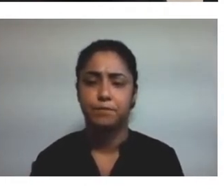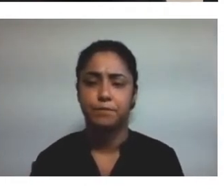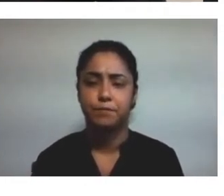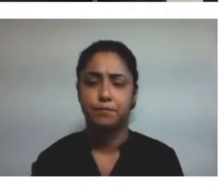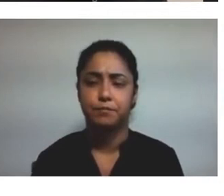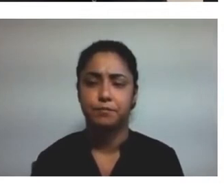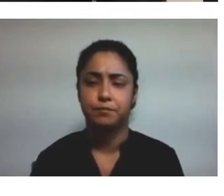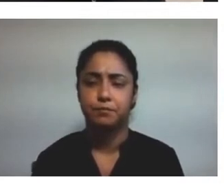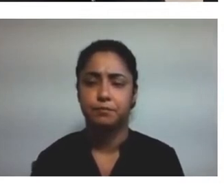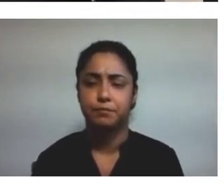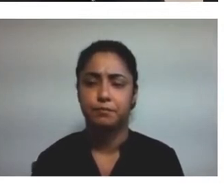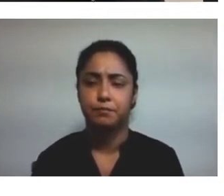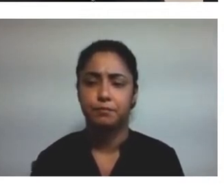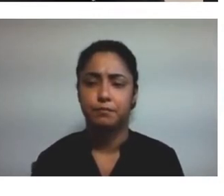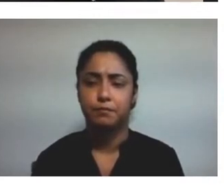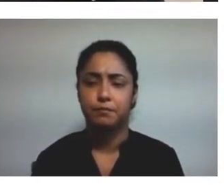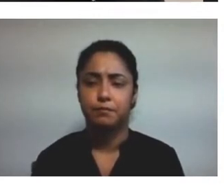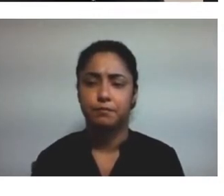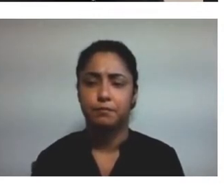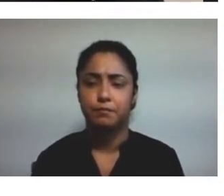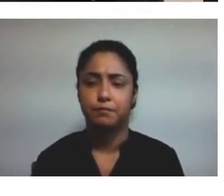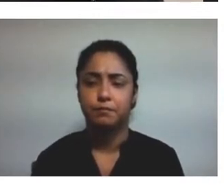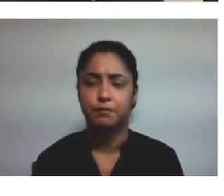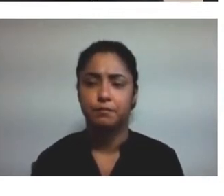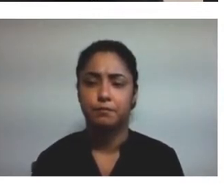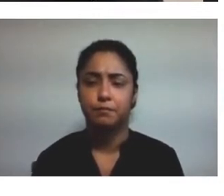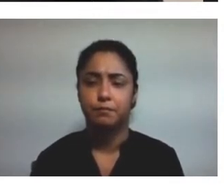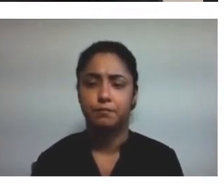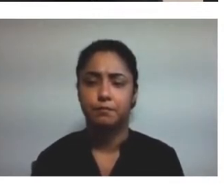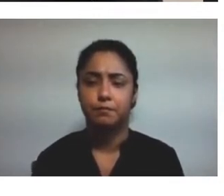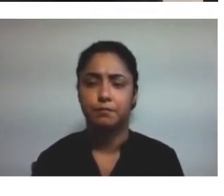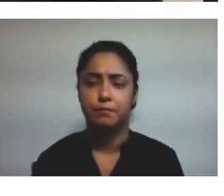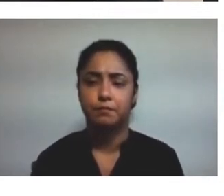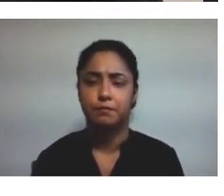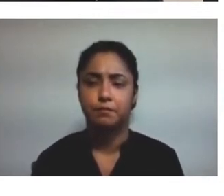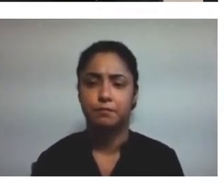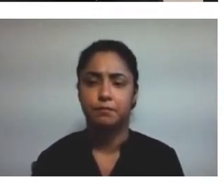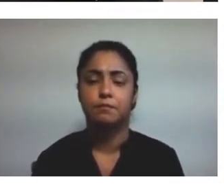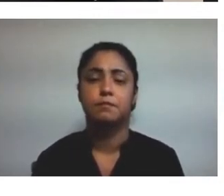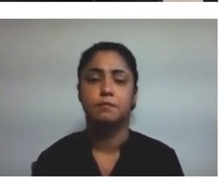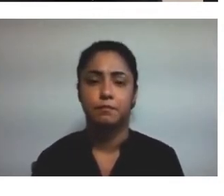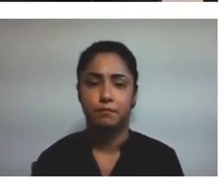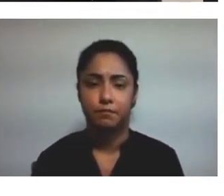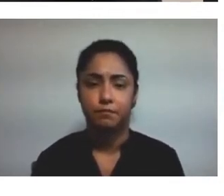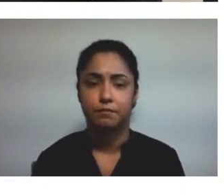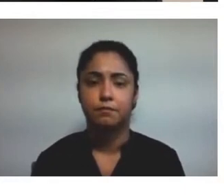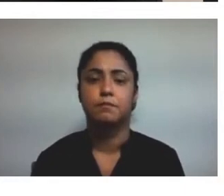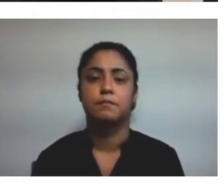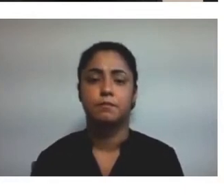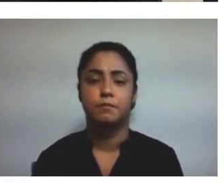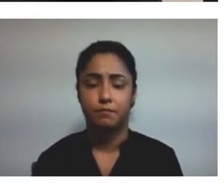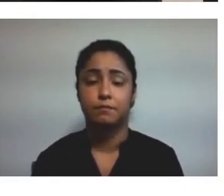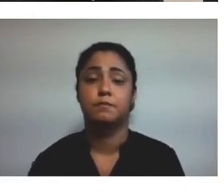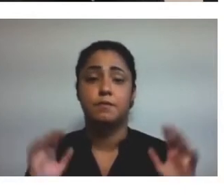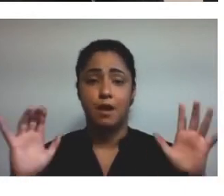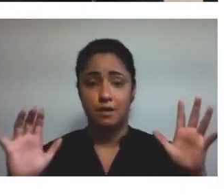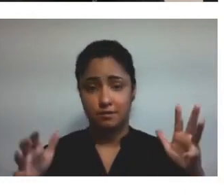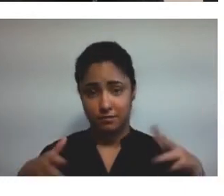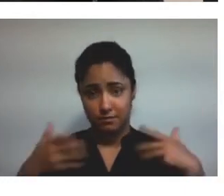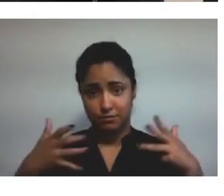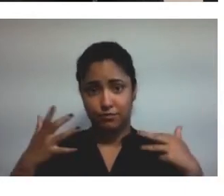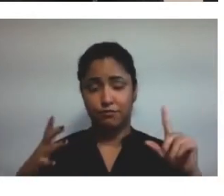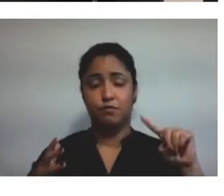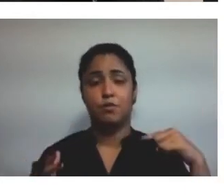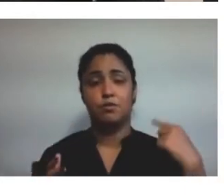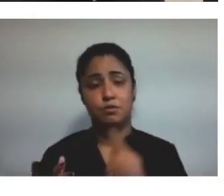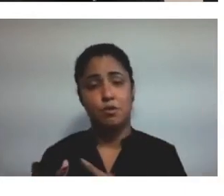Bom, esse projeto, o Lixo por Livro, nos estimulou a continuar desenvolvendo outras ações, até em outros campos, com outras